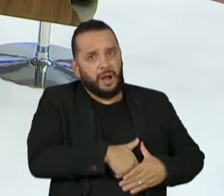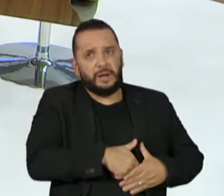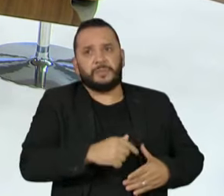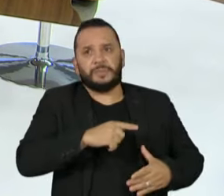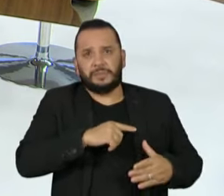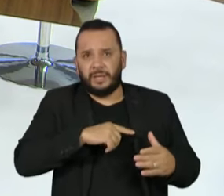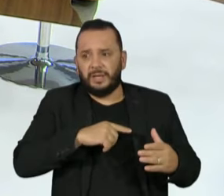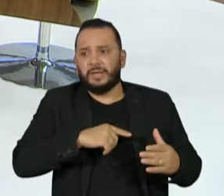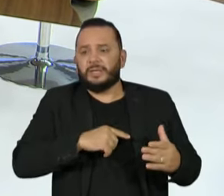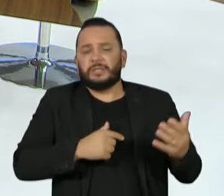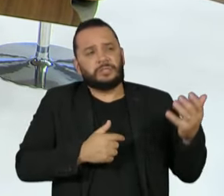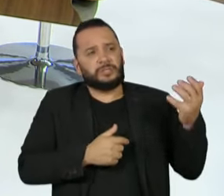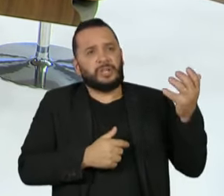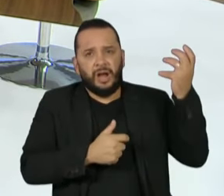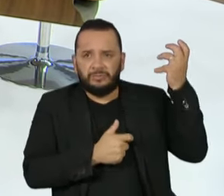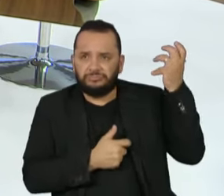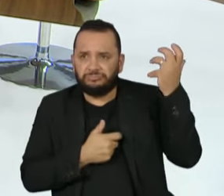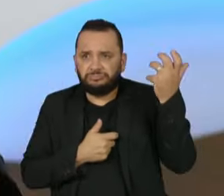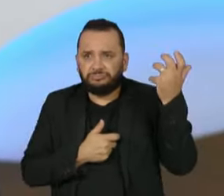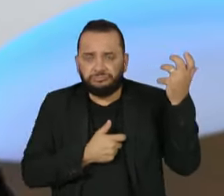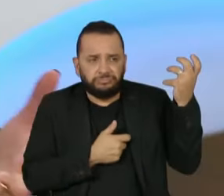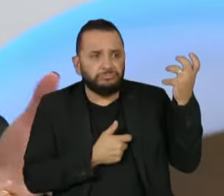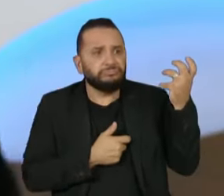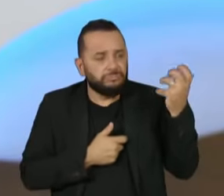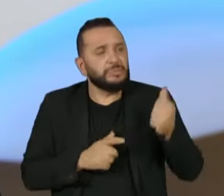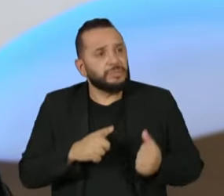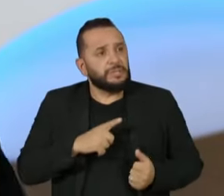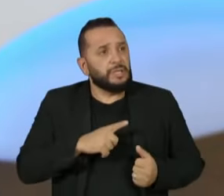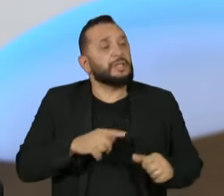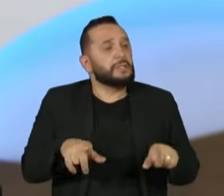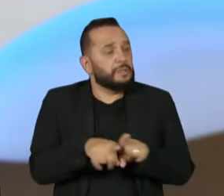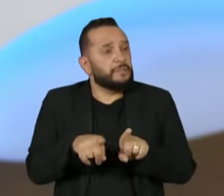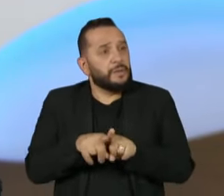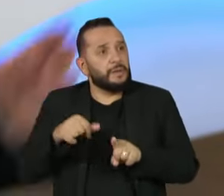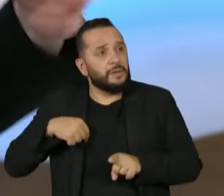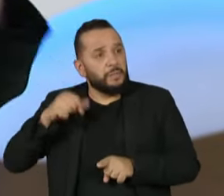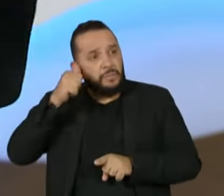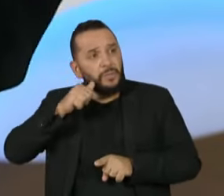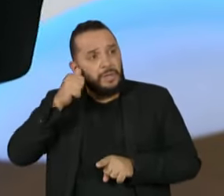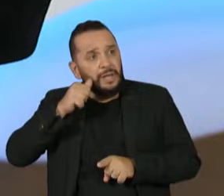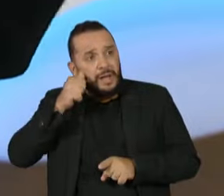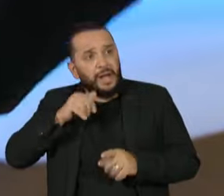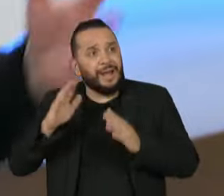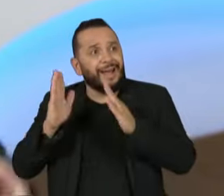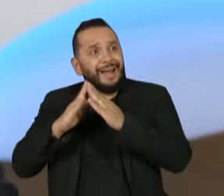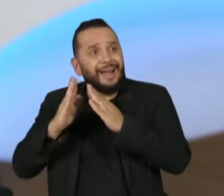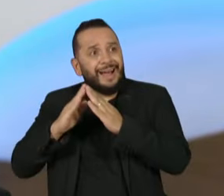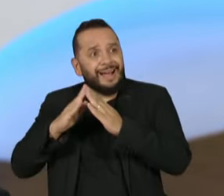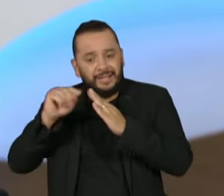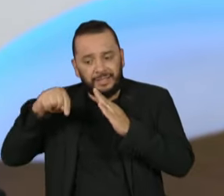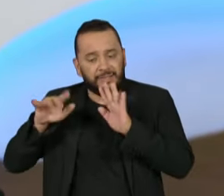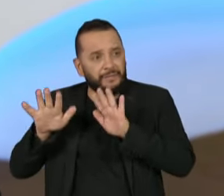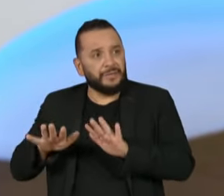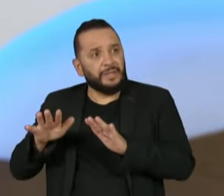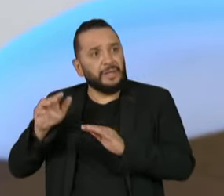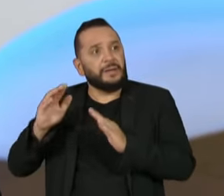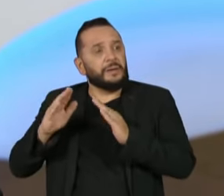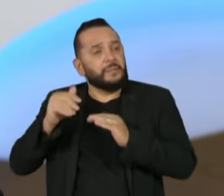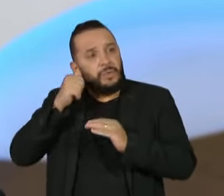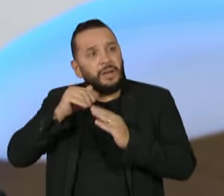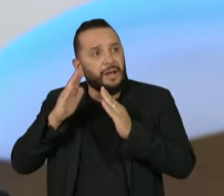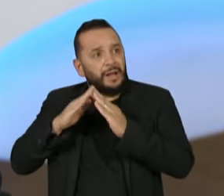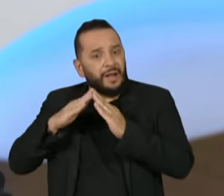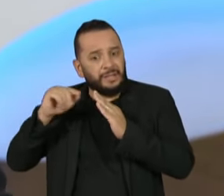espingarda em função de alguma situação. E a mulher com o filho fica dentro de casa, ela fica à distância de uma